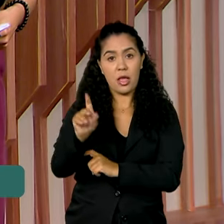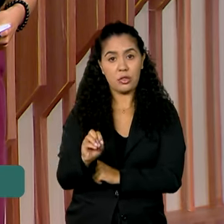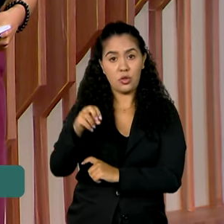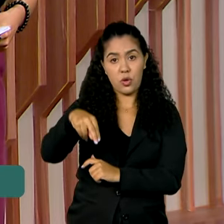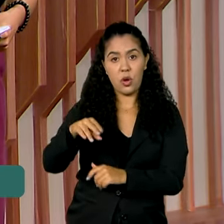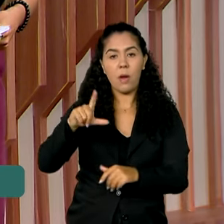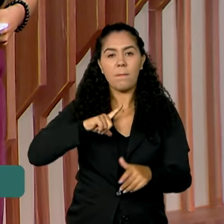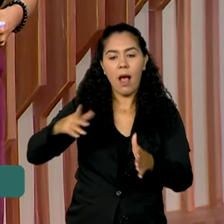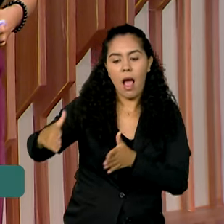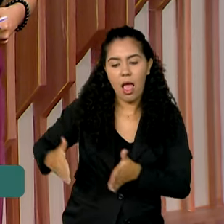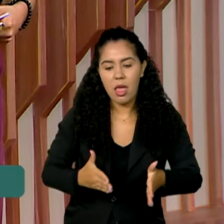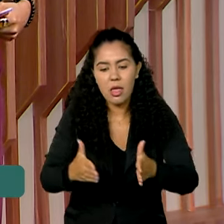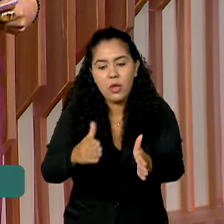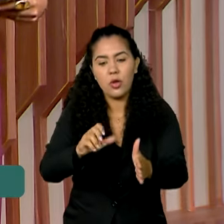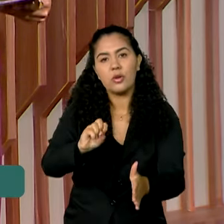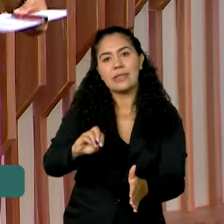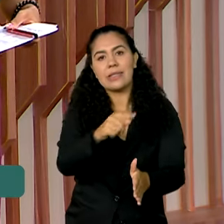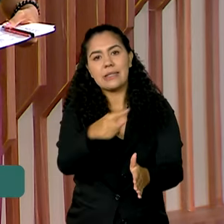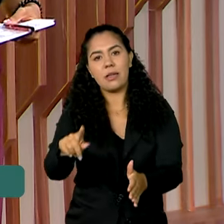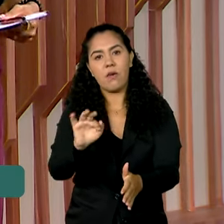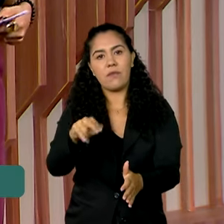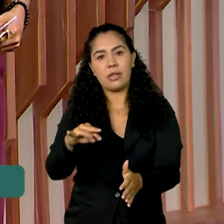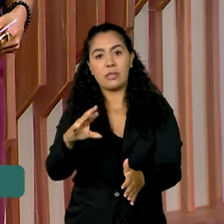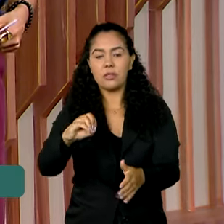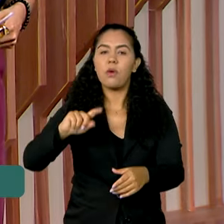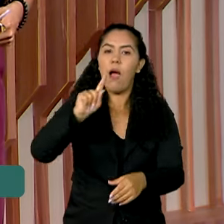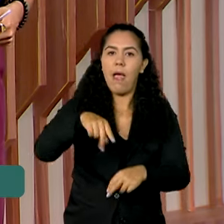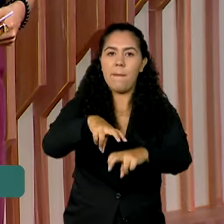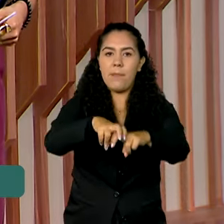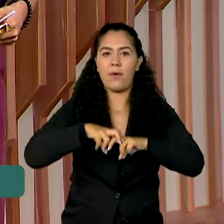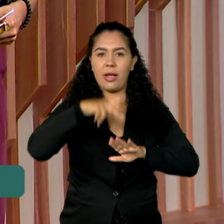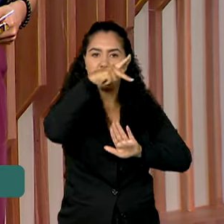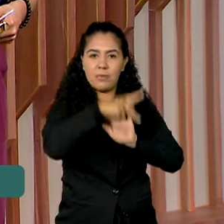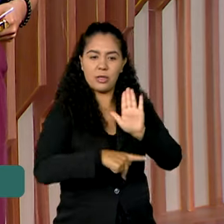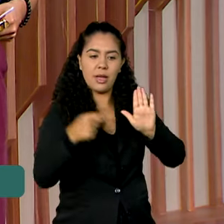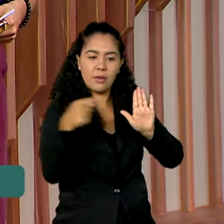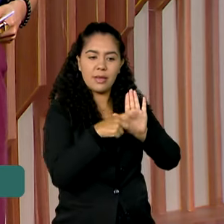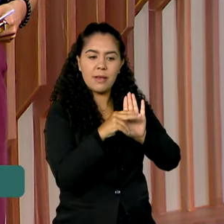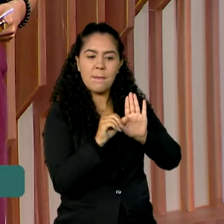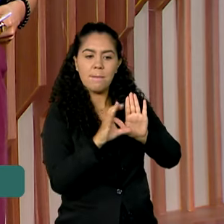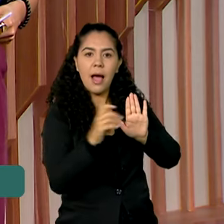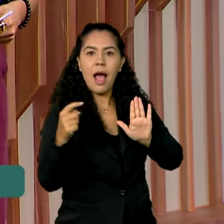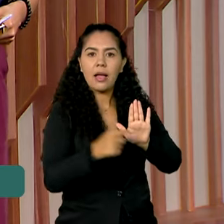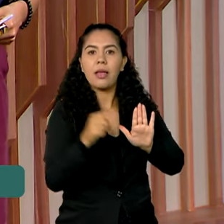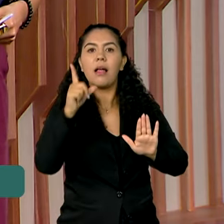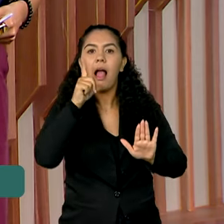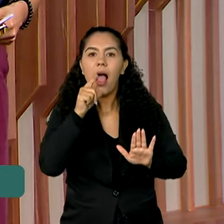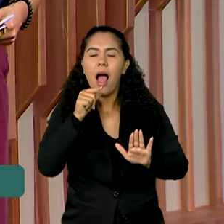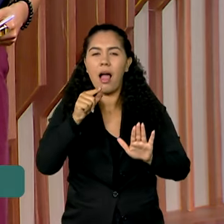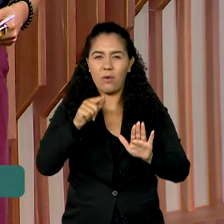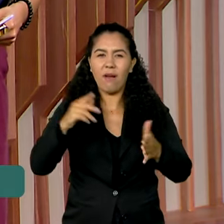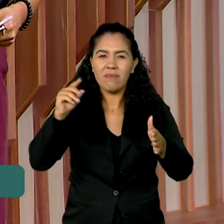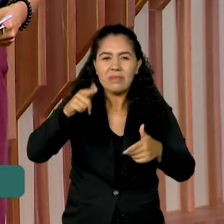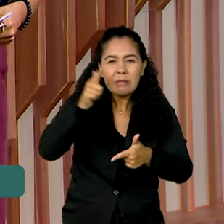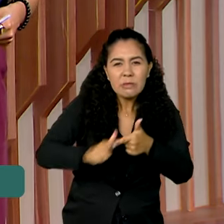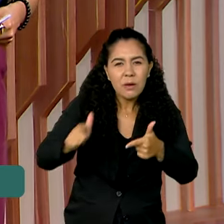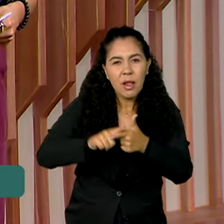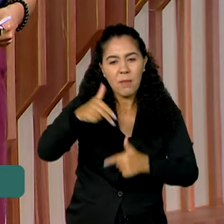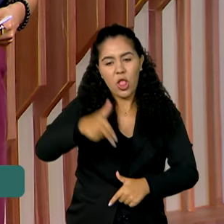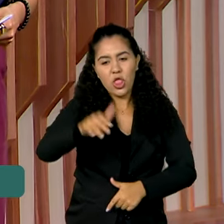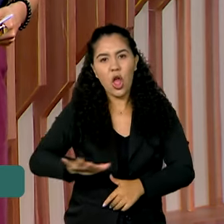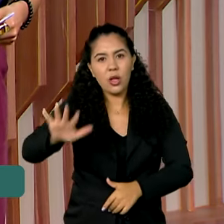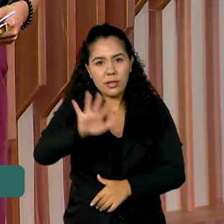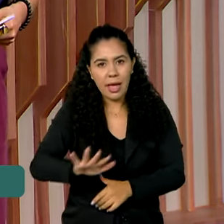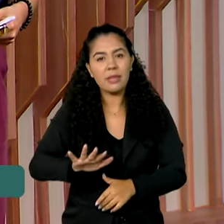Francisco. O projeto faz parte do novo PAC e busca garantir o fornecimento hídrico no Nordeste por até 35